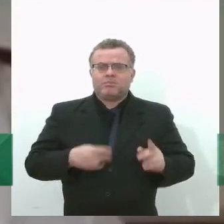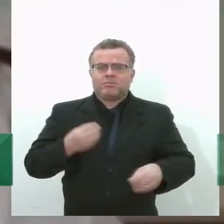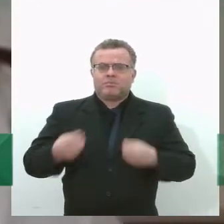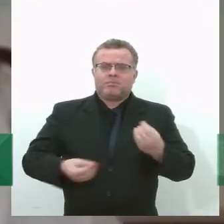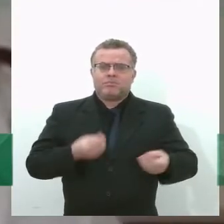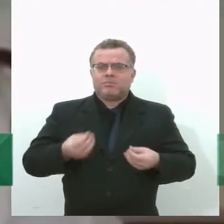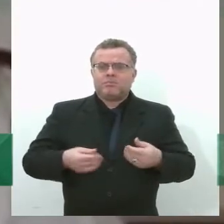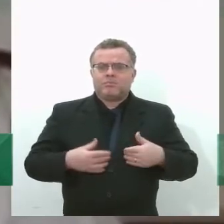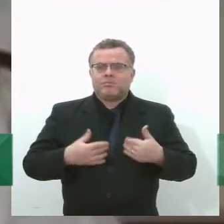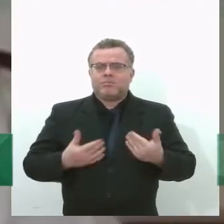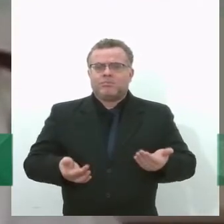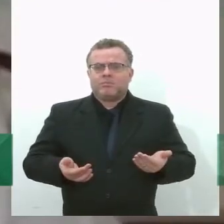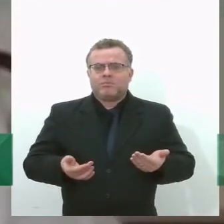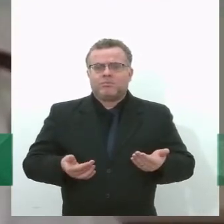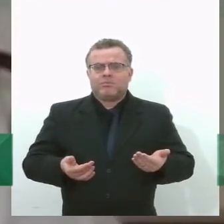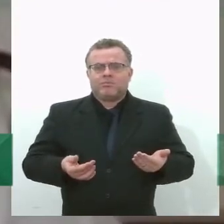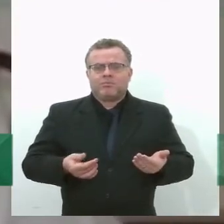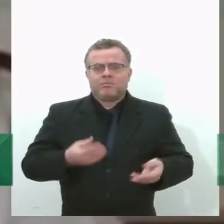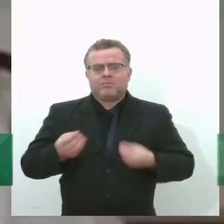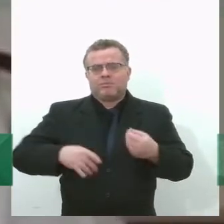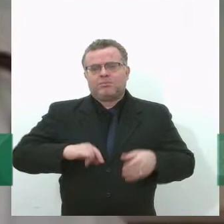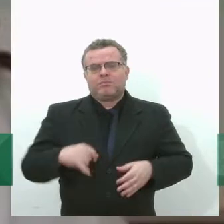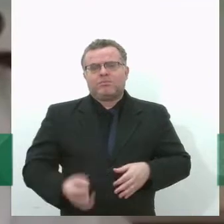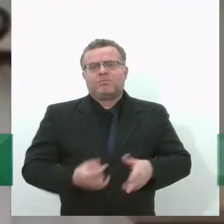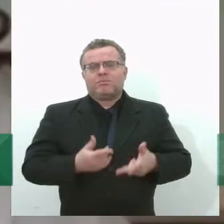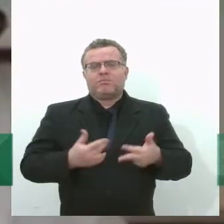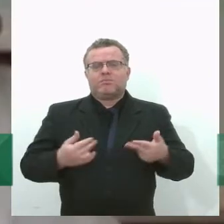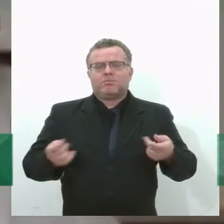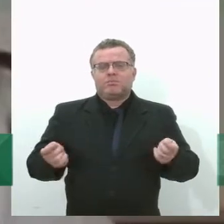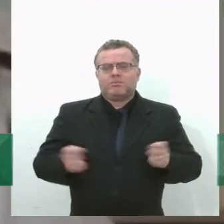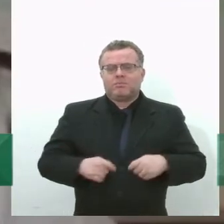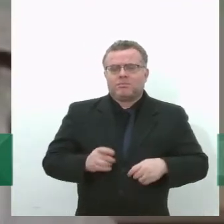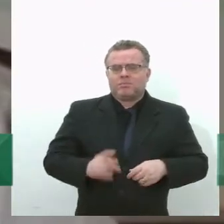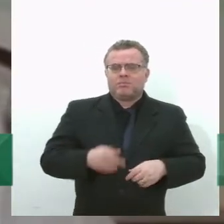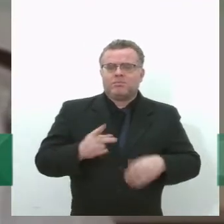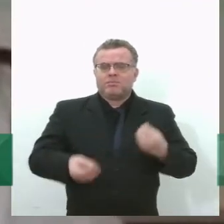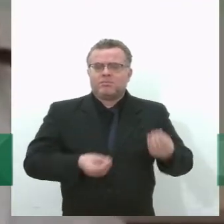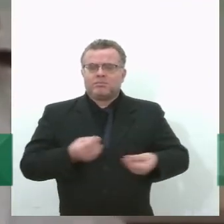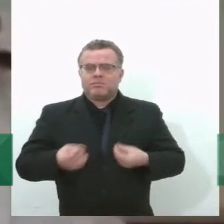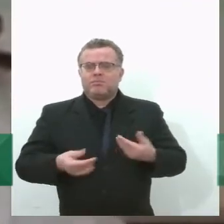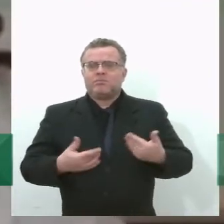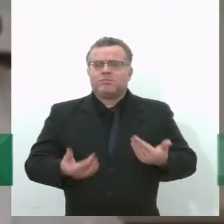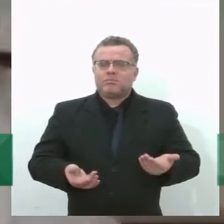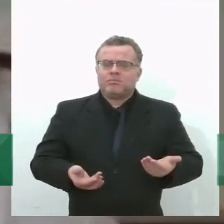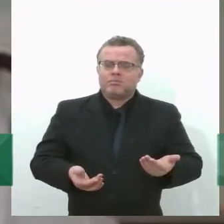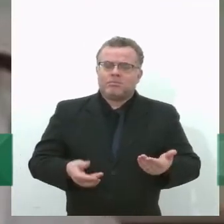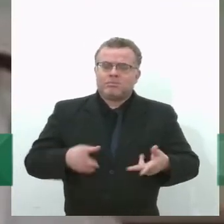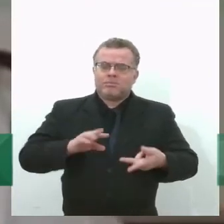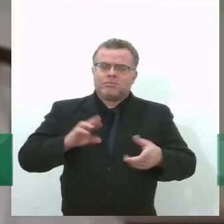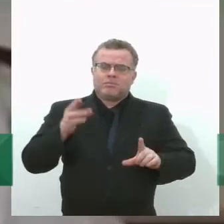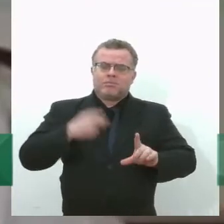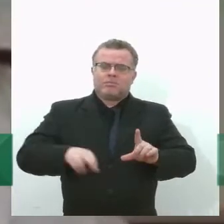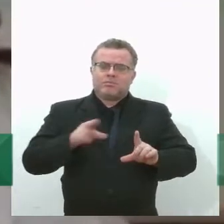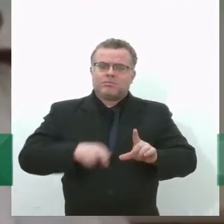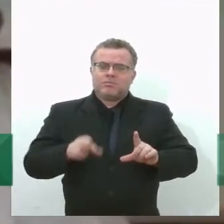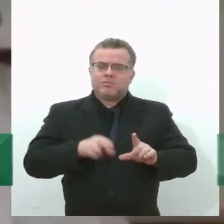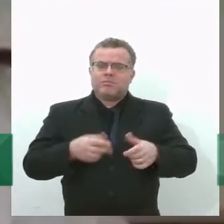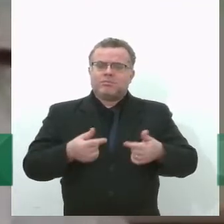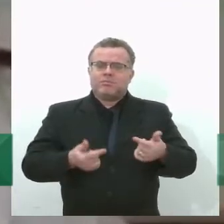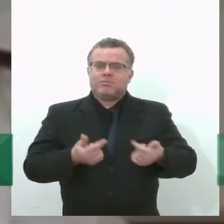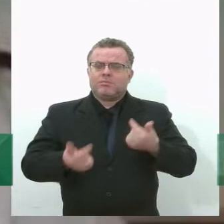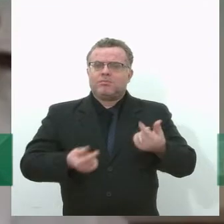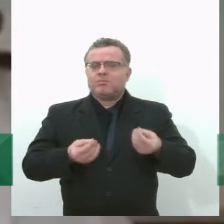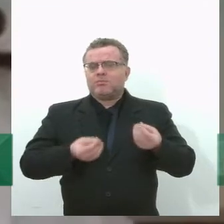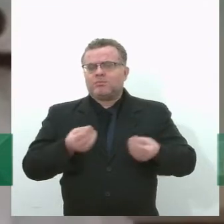o aproveitamento energético do biogás como uma forma de reciclagem da matéria. Então, ele já traz um indicativo. Esse PL